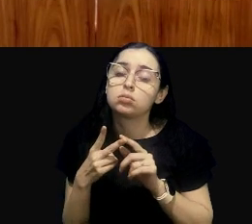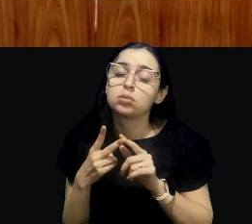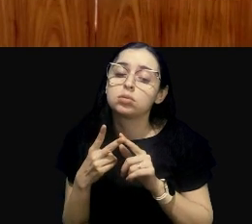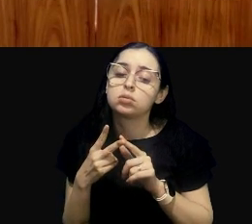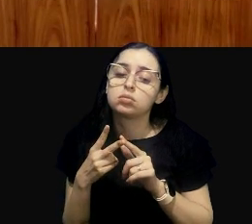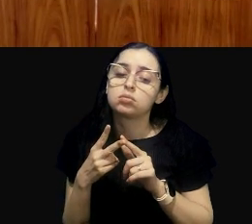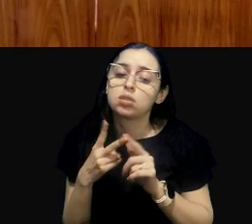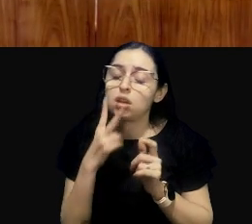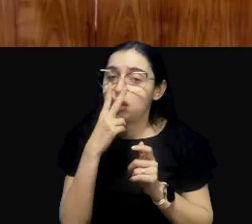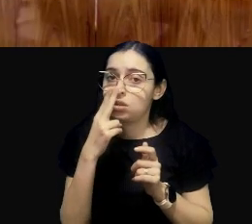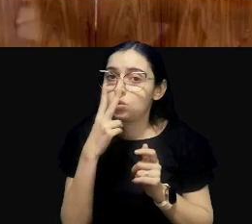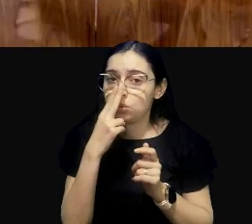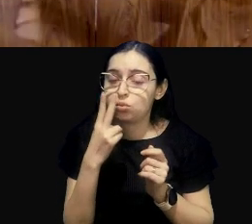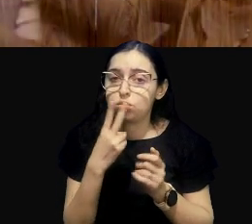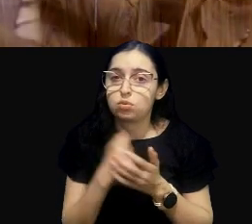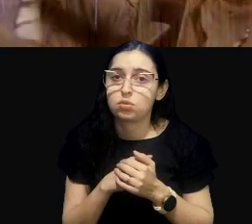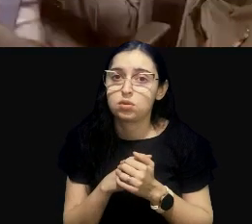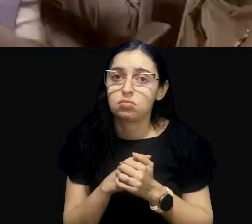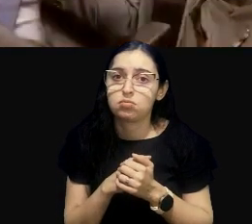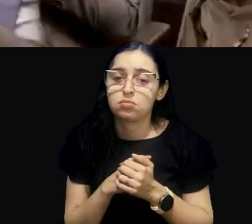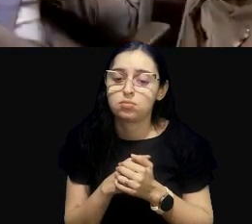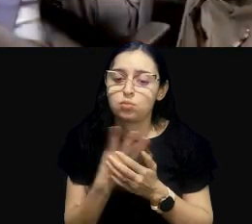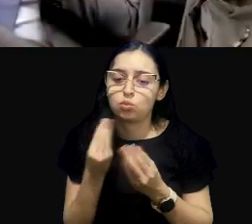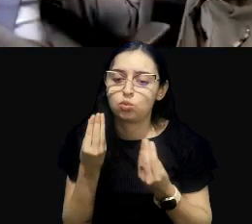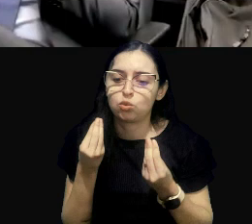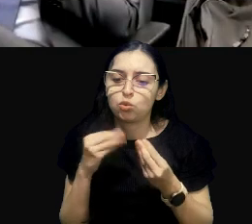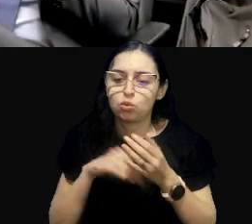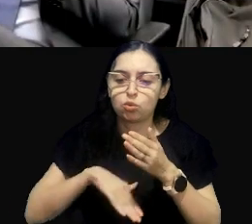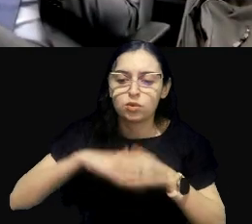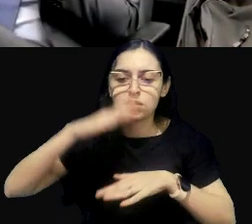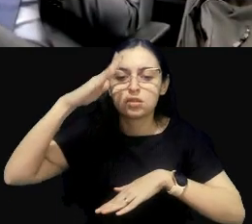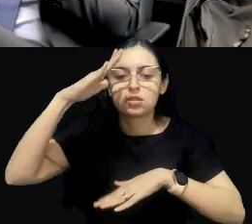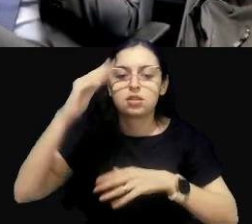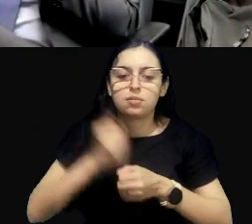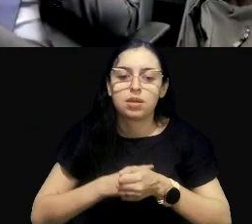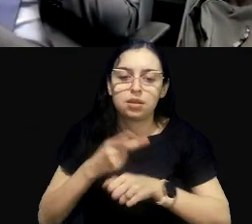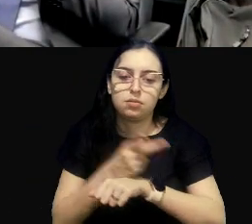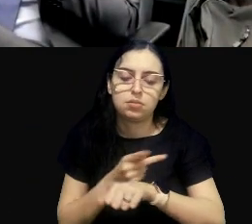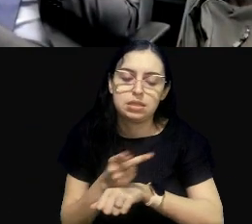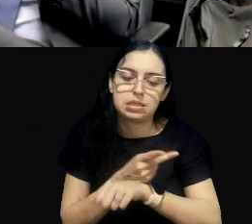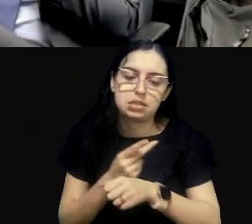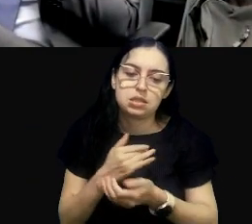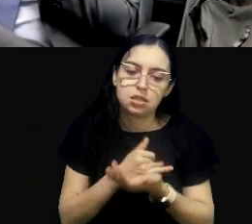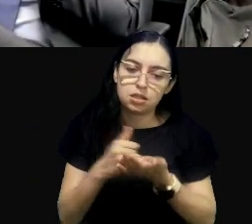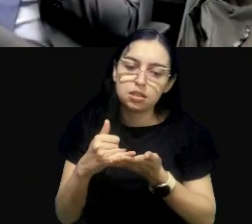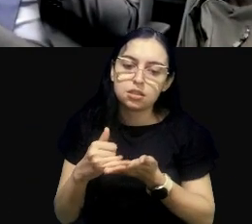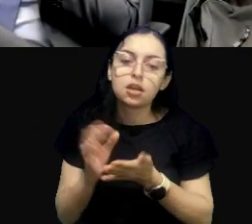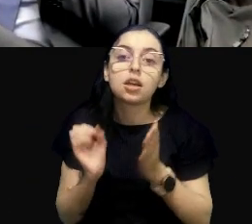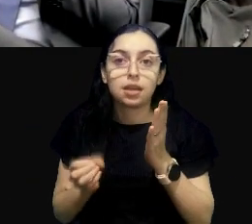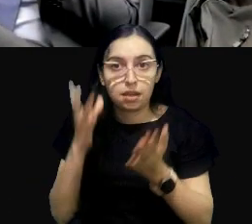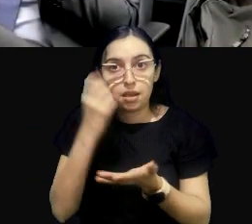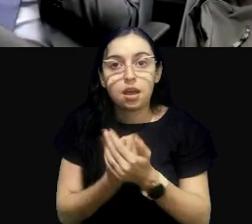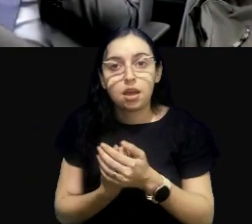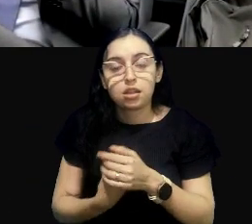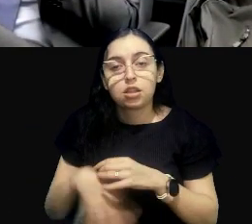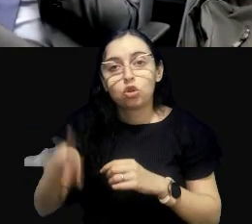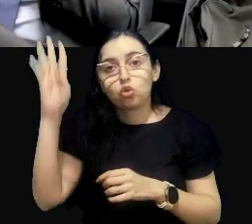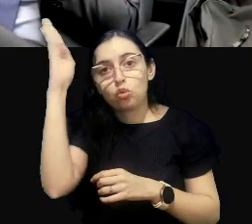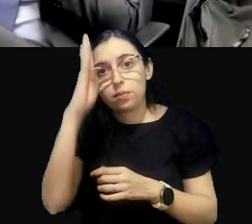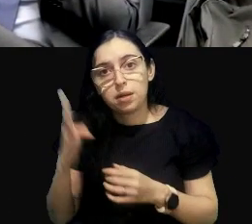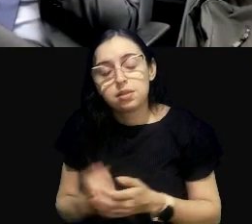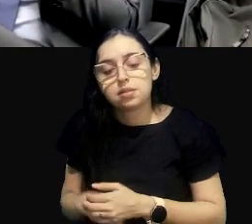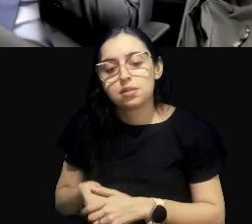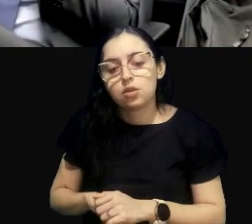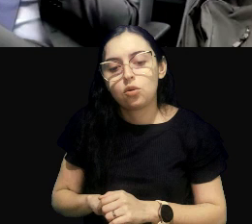Fernando, que eu acho que já está muito além da pesquisa, a gente tem algumas iniciativas já concretizadas, inclusive no Brasil em relação a isso,